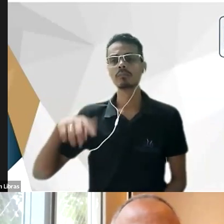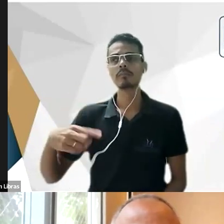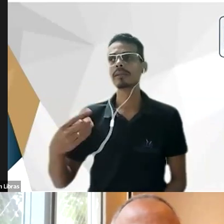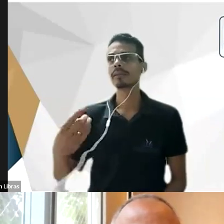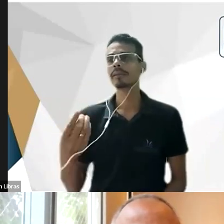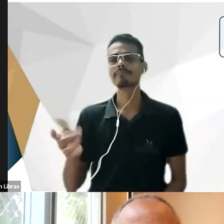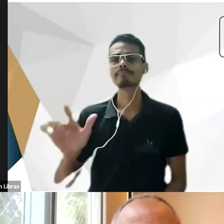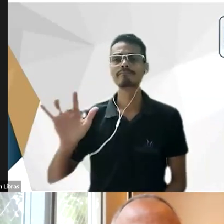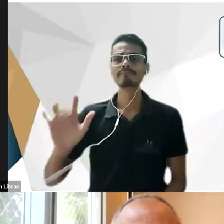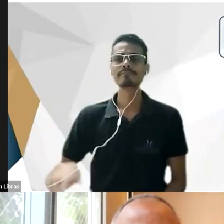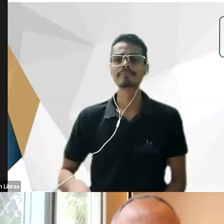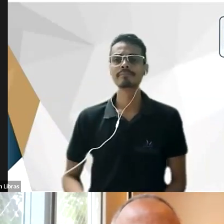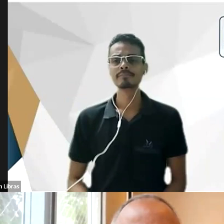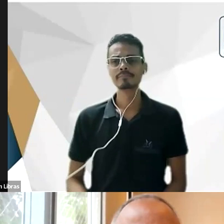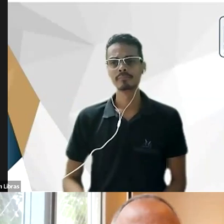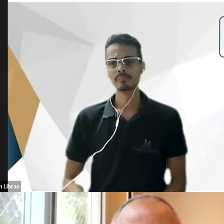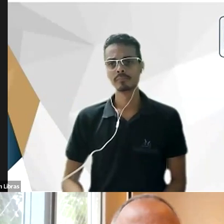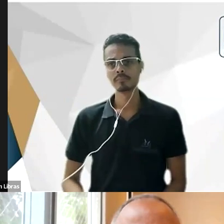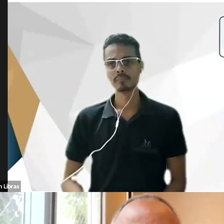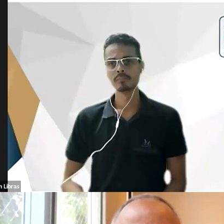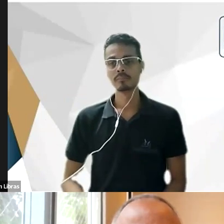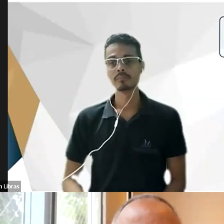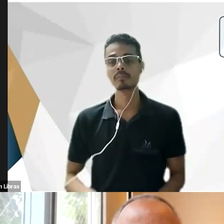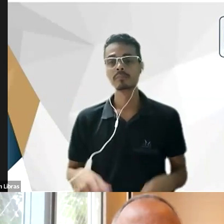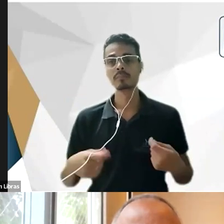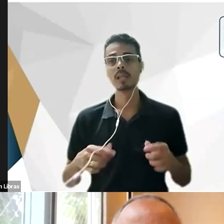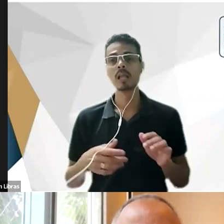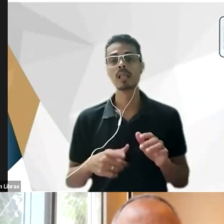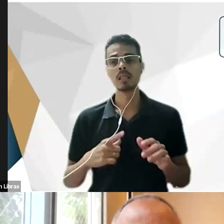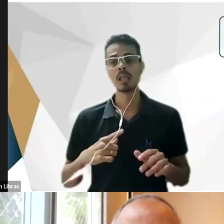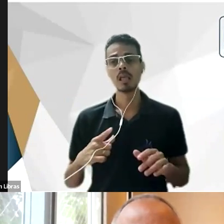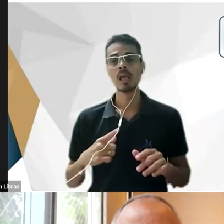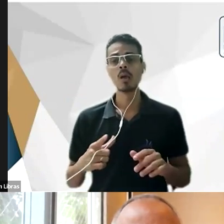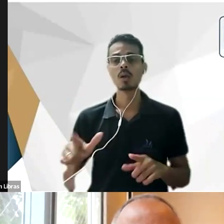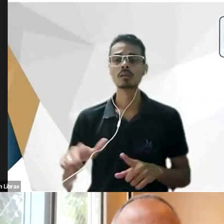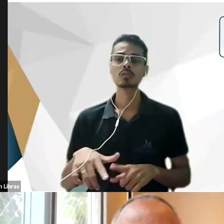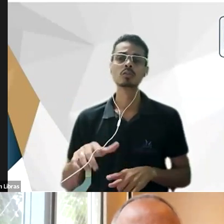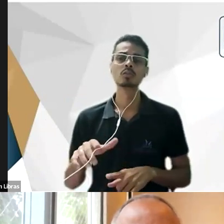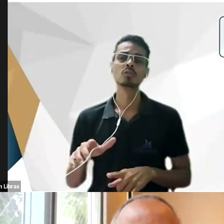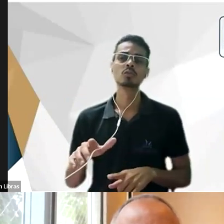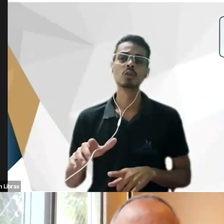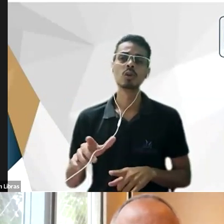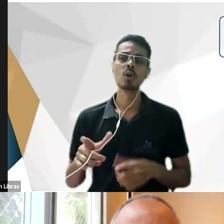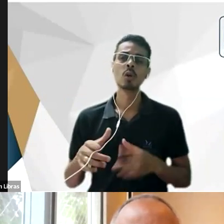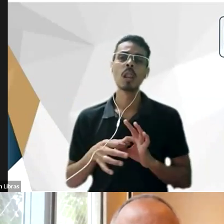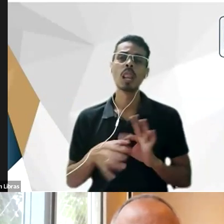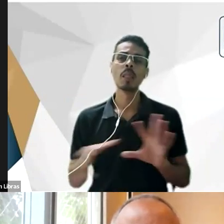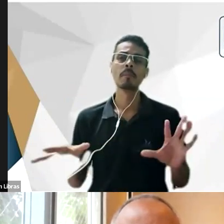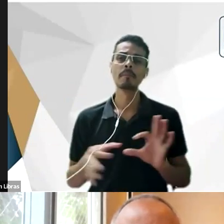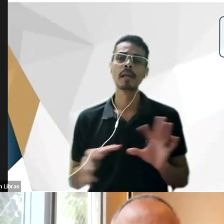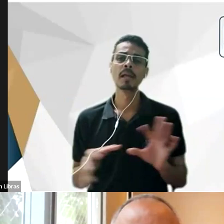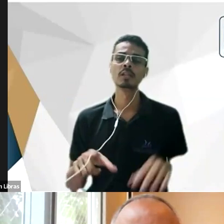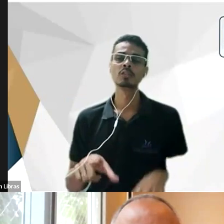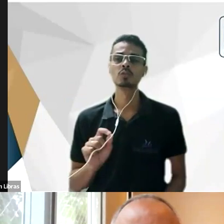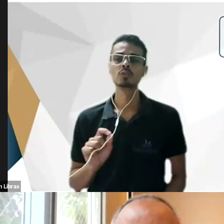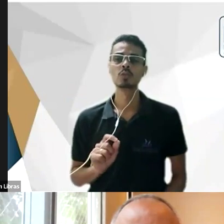deve haver uma pretensão do direito influir na vontade das pessoas deve haver um mínimo de liberdade de escolha